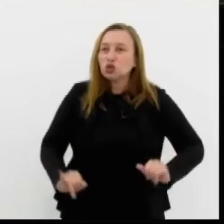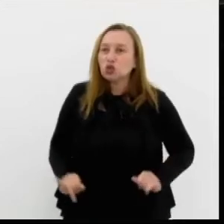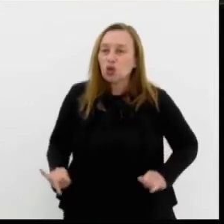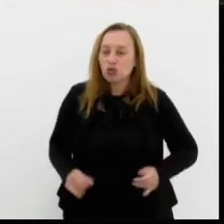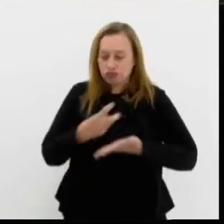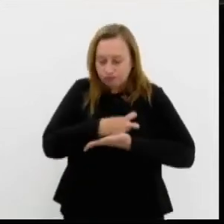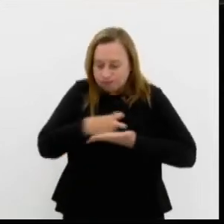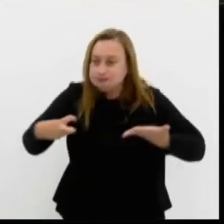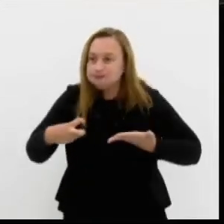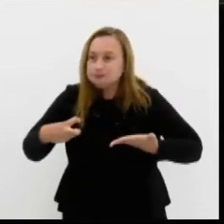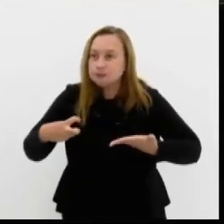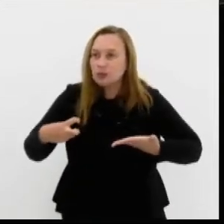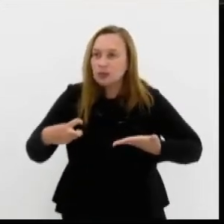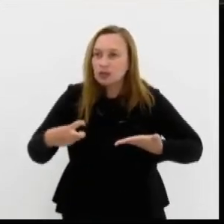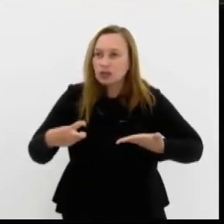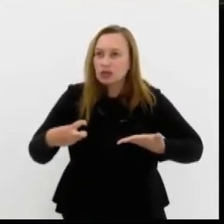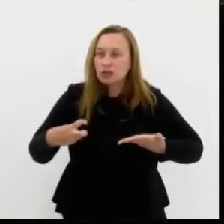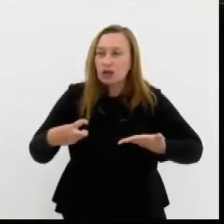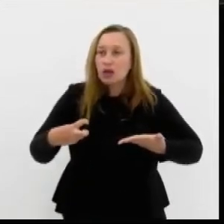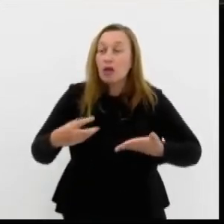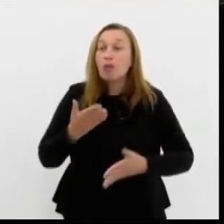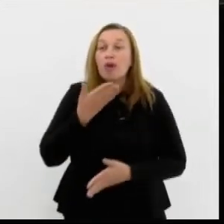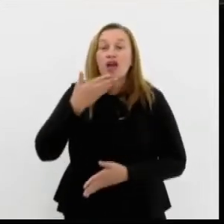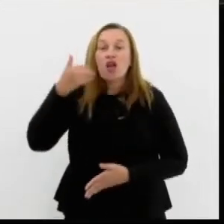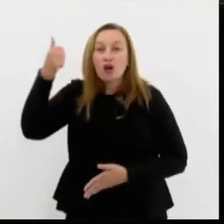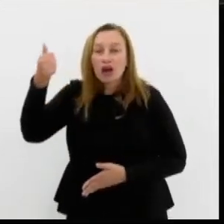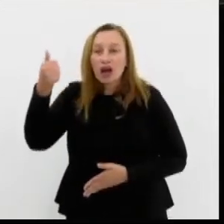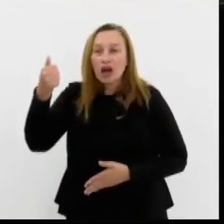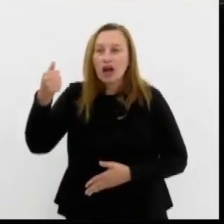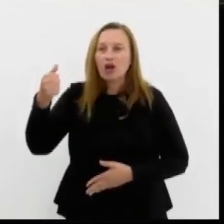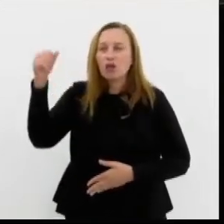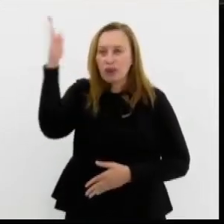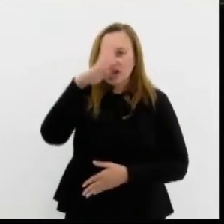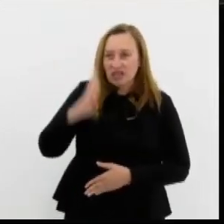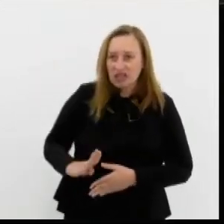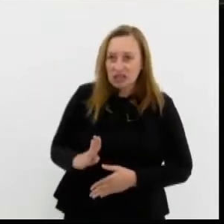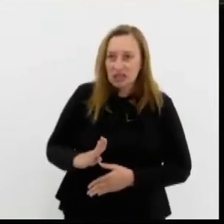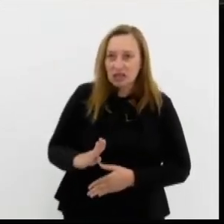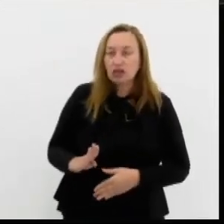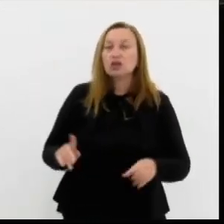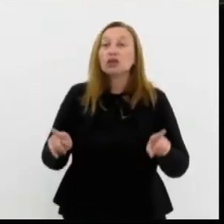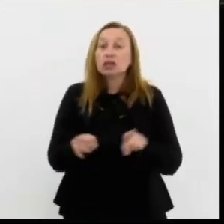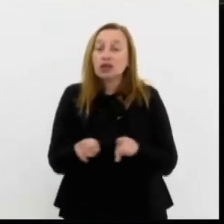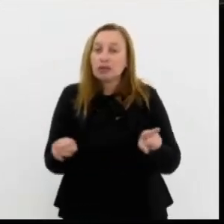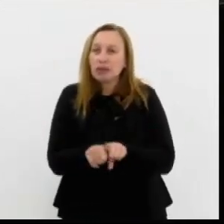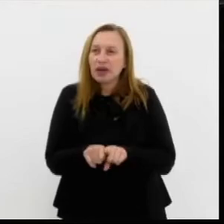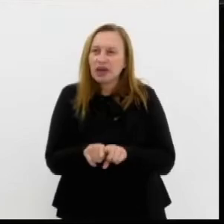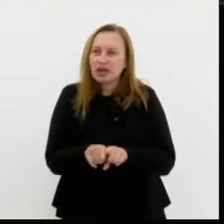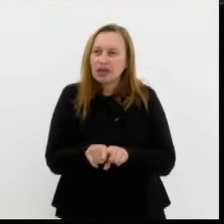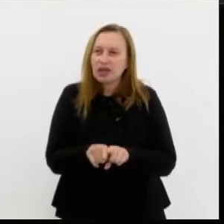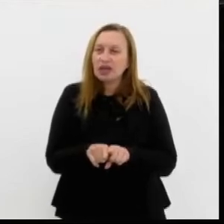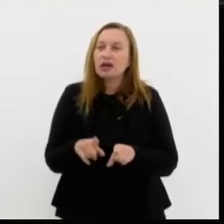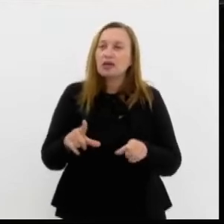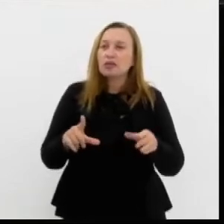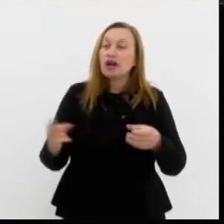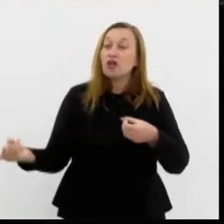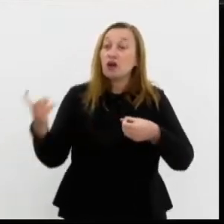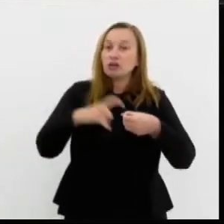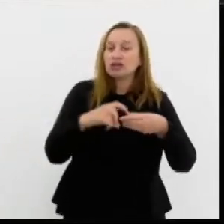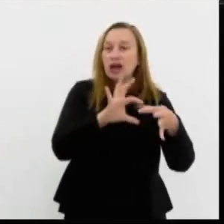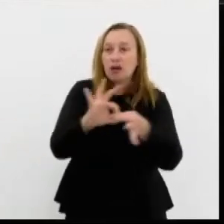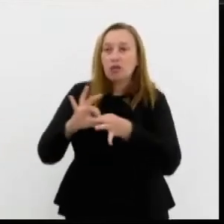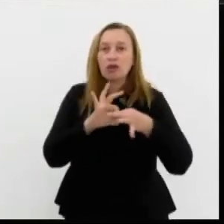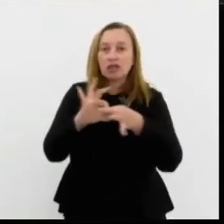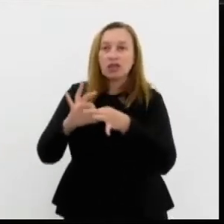o impeachment para o bem do povo brasileiro e para o reestabelecimento da harmonia internacional